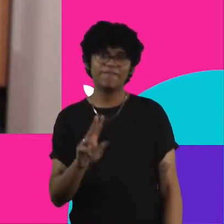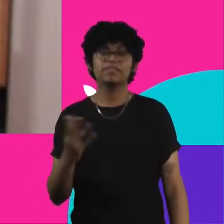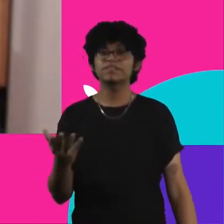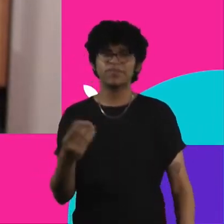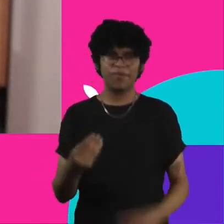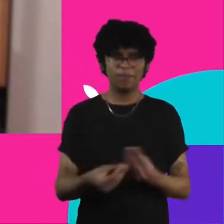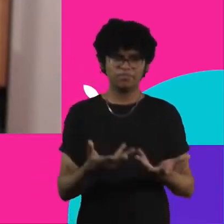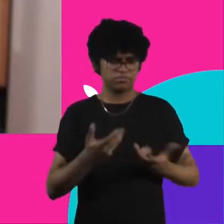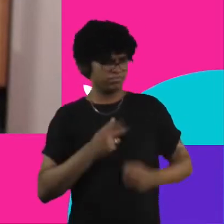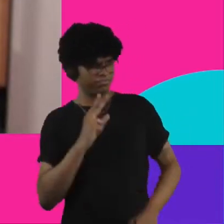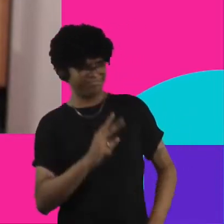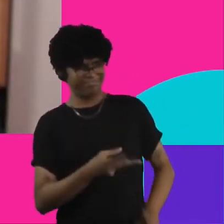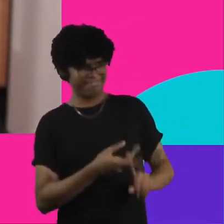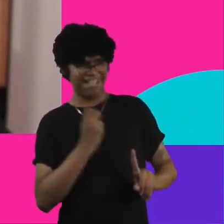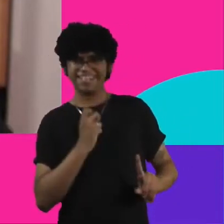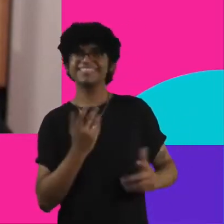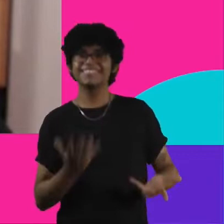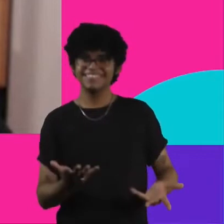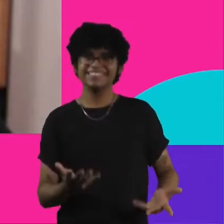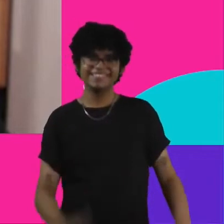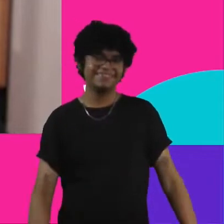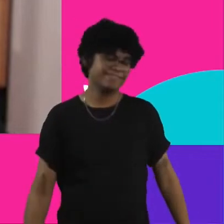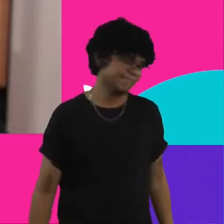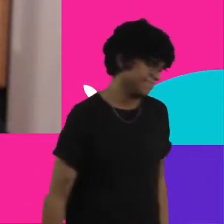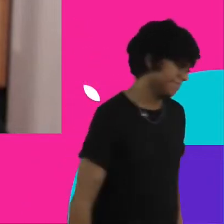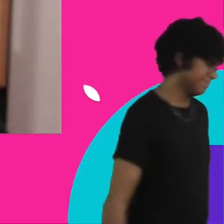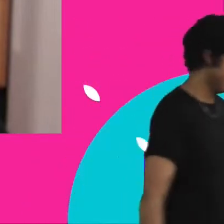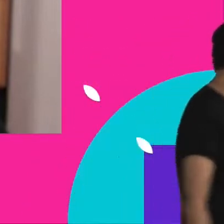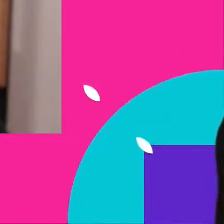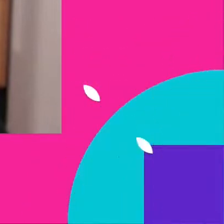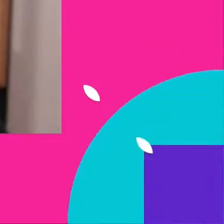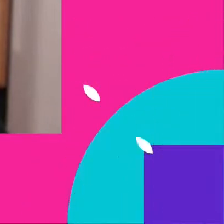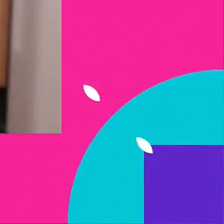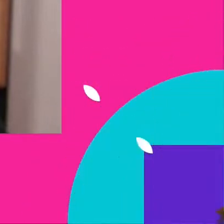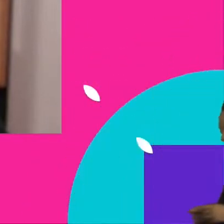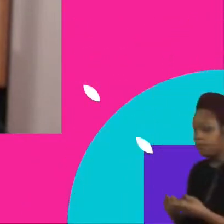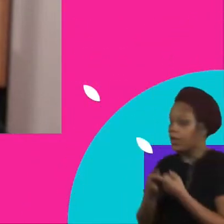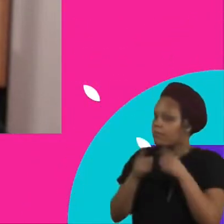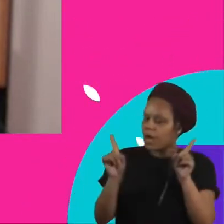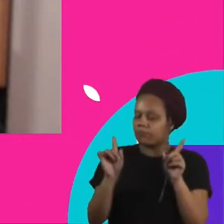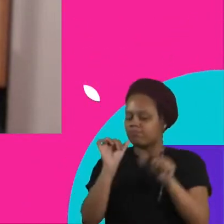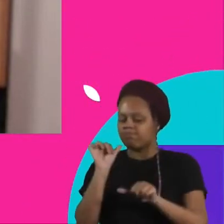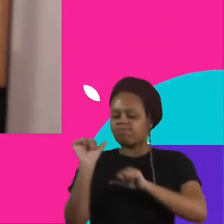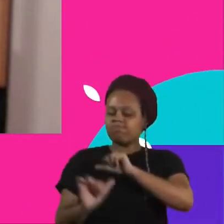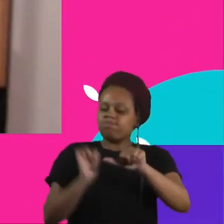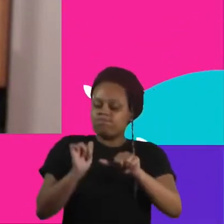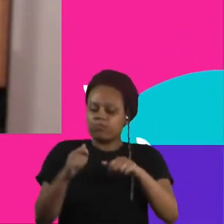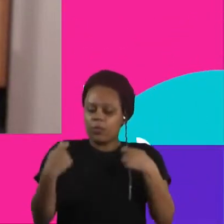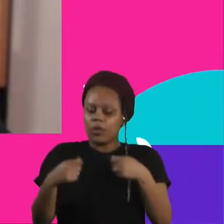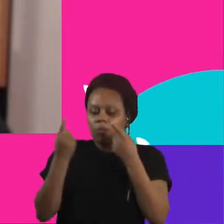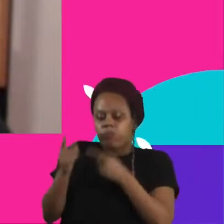recebido isso. Mas a gente, para transformar, a gente precisa causar um pouquinho, né? E aí,